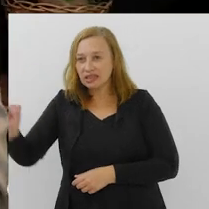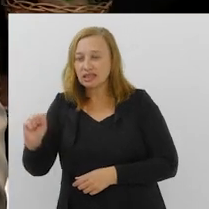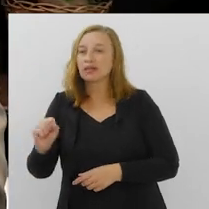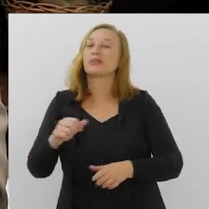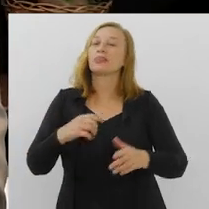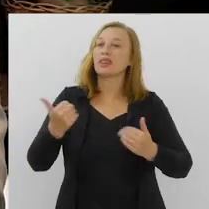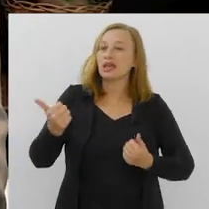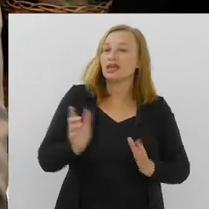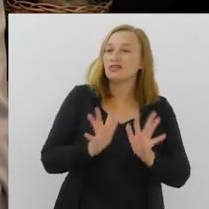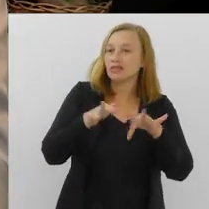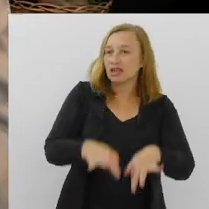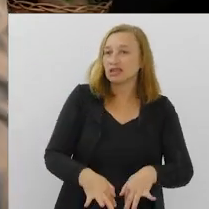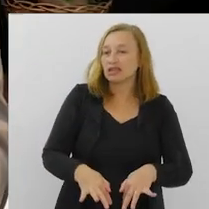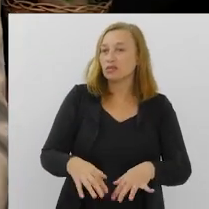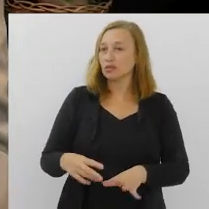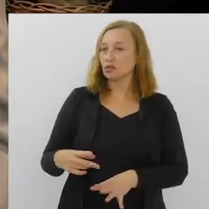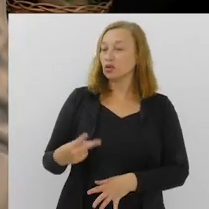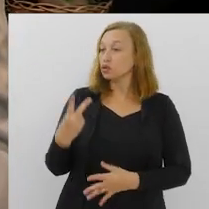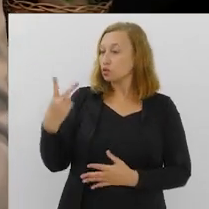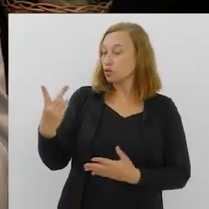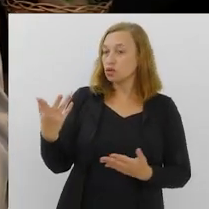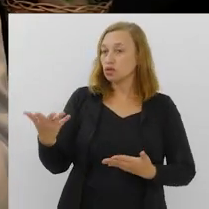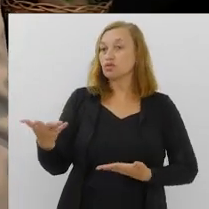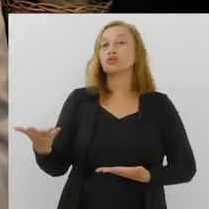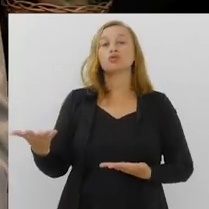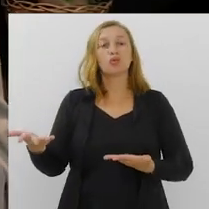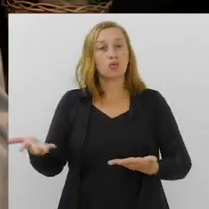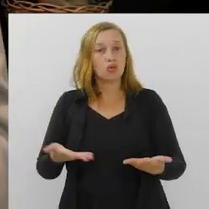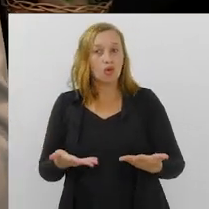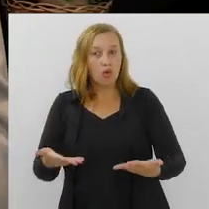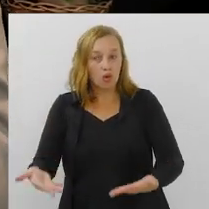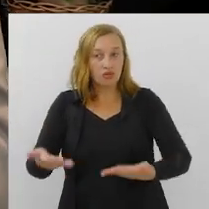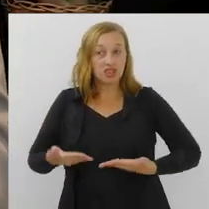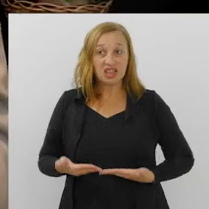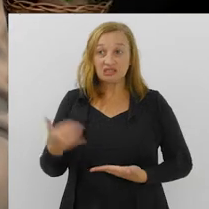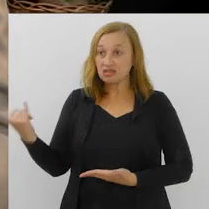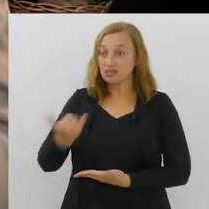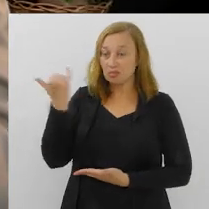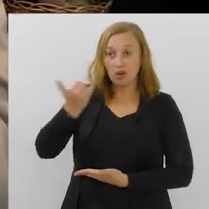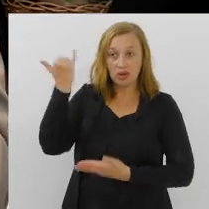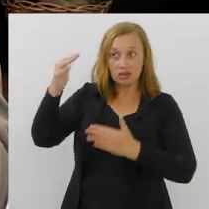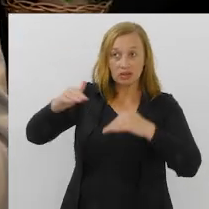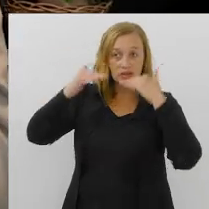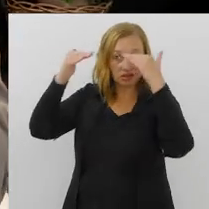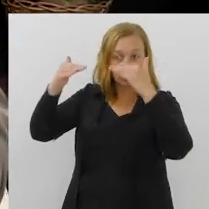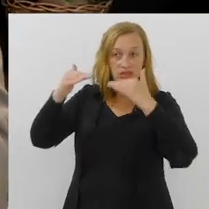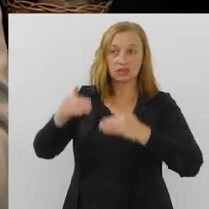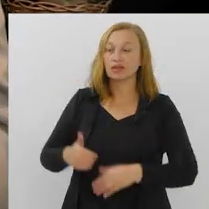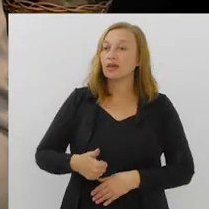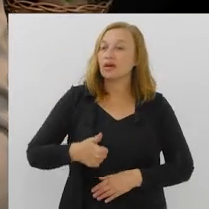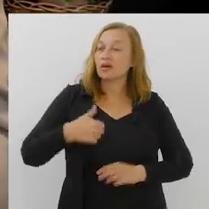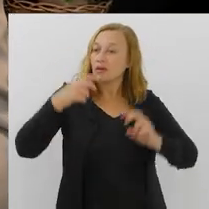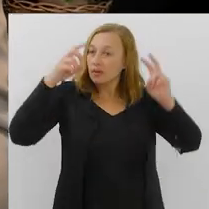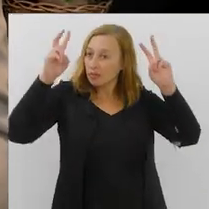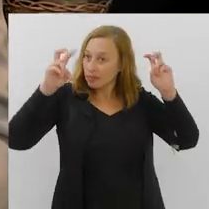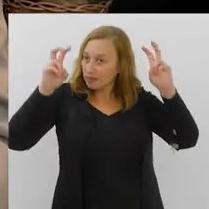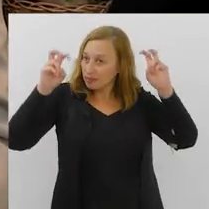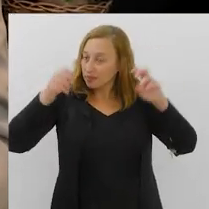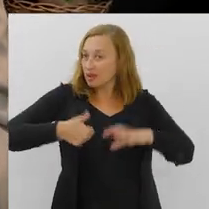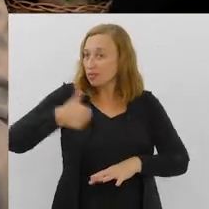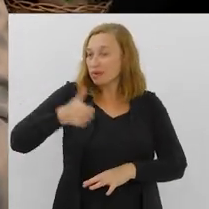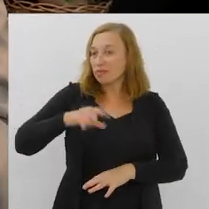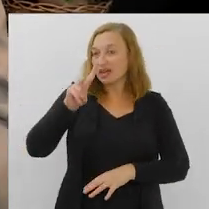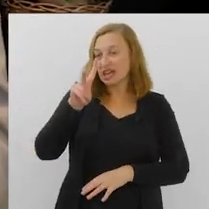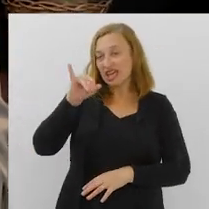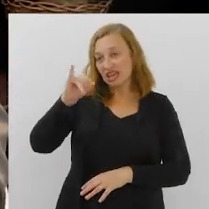importante para todos nós. E fechamos esse programa com a participação de duas autoridades nesse tema. Primeiro,